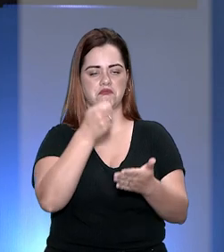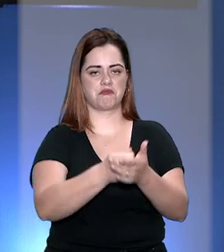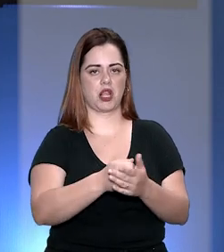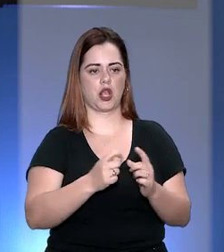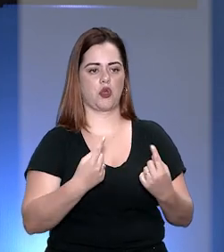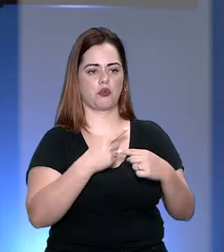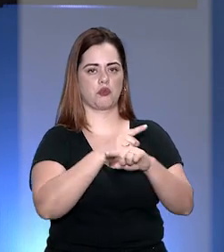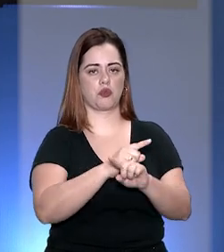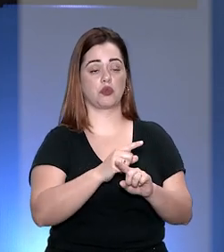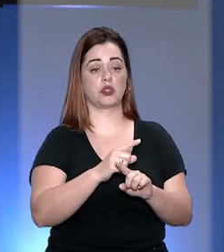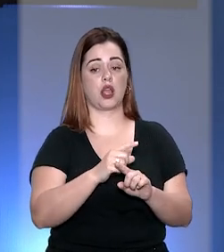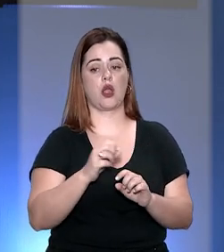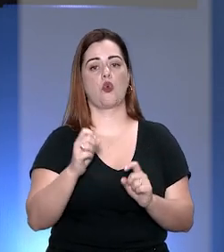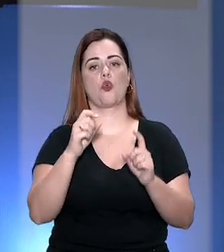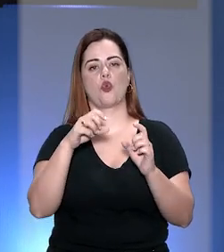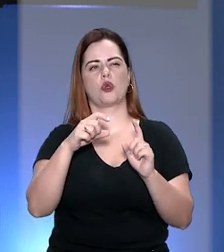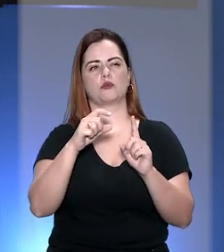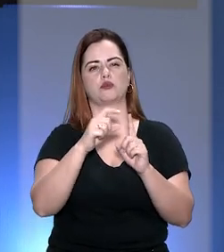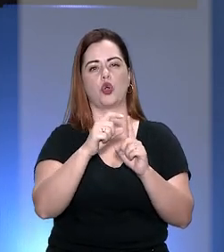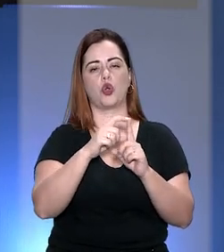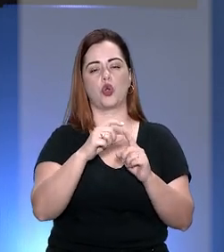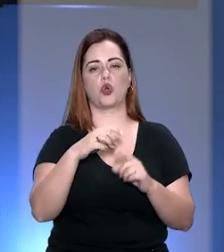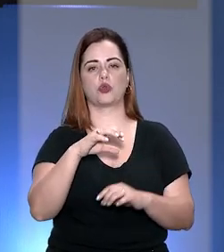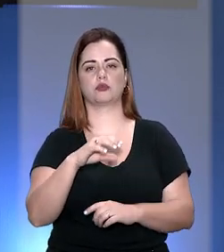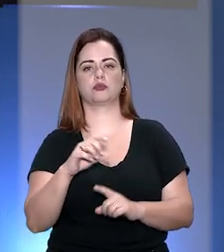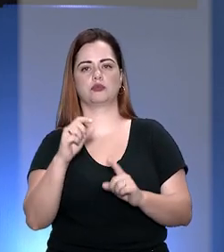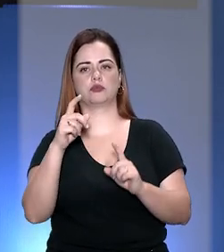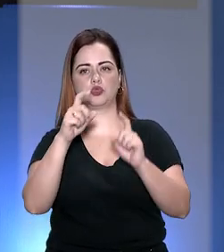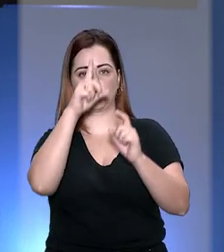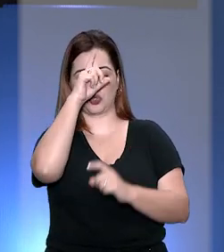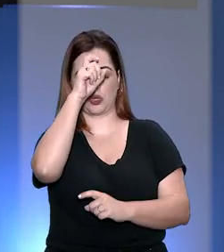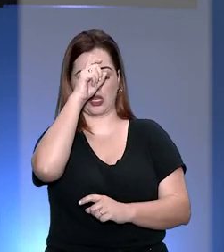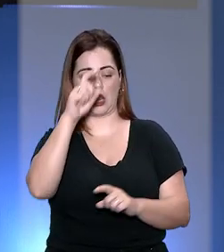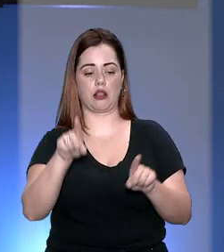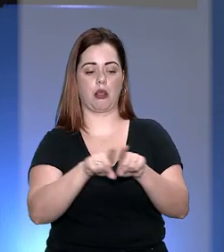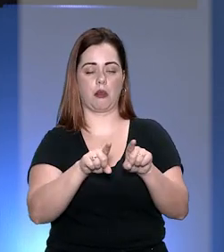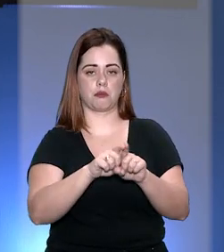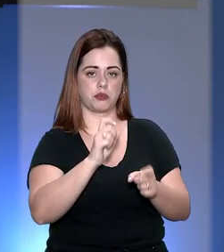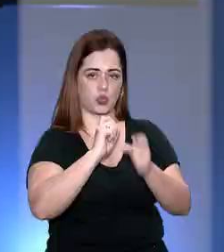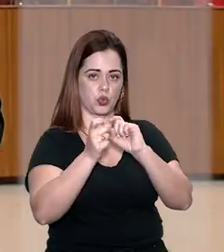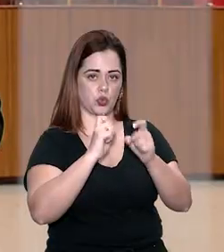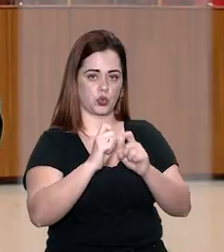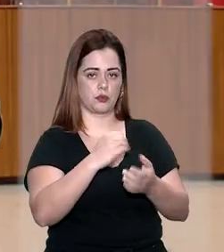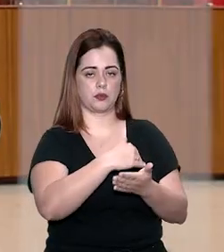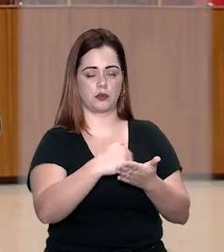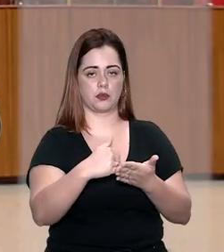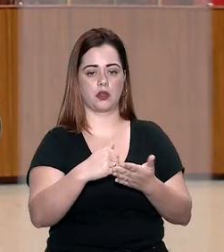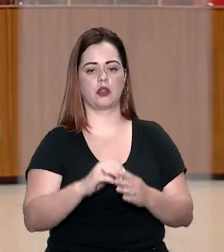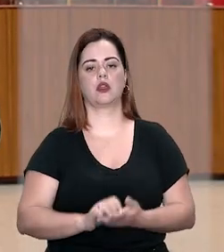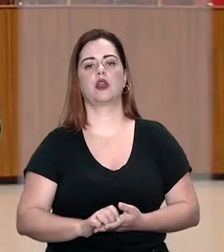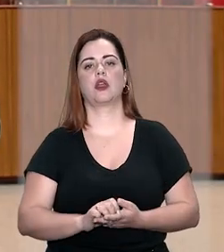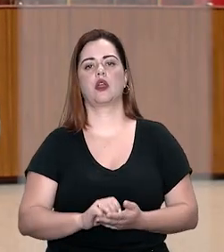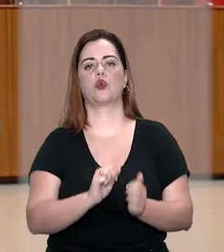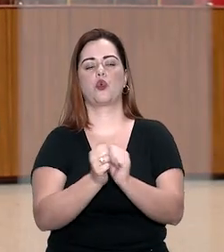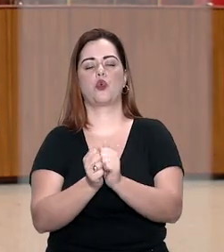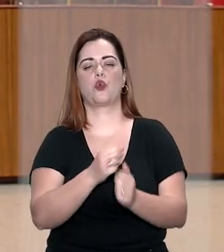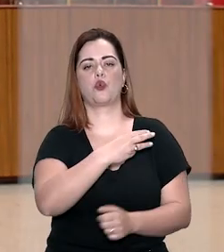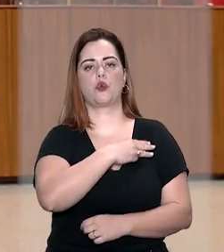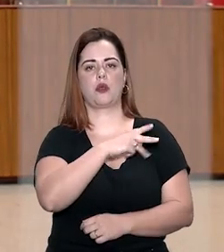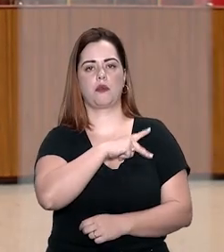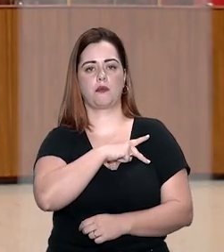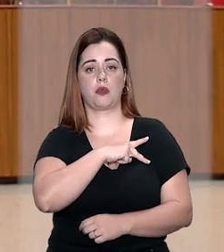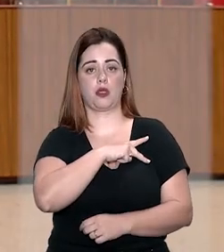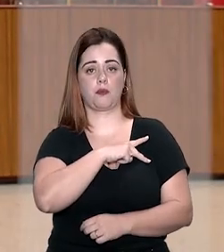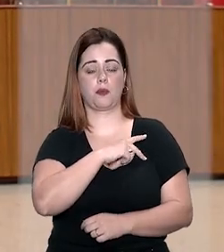penal contra dono de clínica, acusado de cárcere privado e tráfico de drogas. De acordo com o Ministério Público,